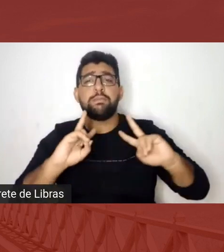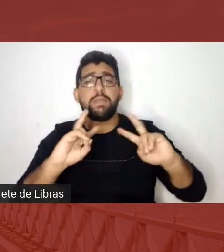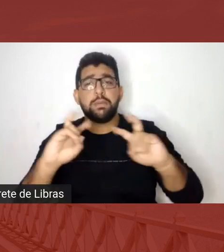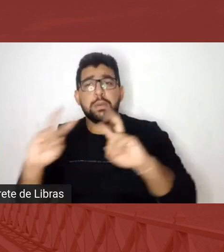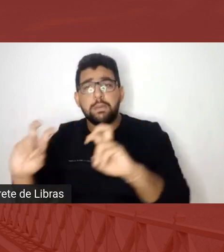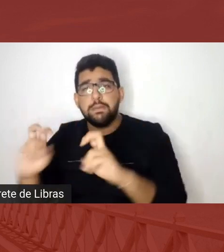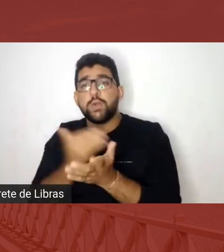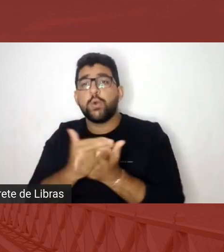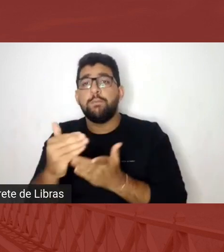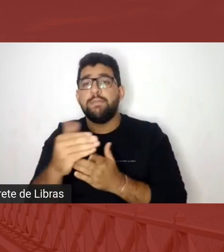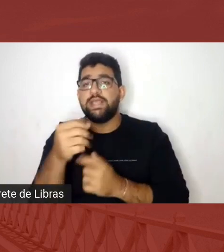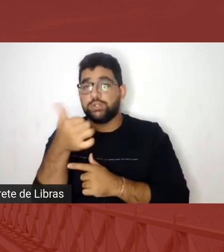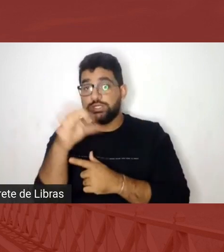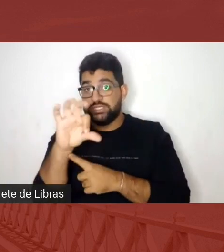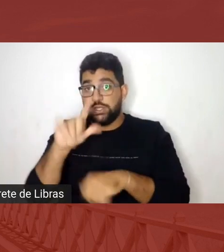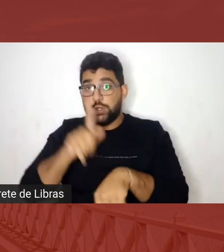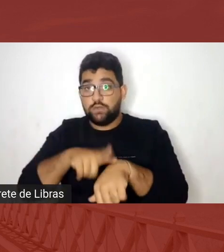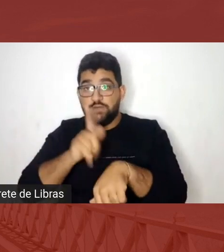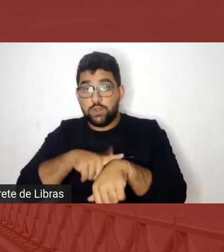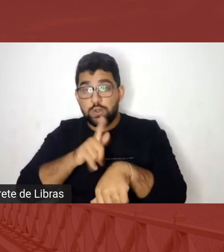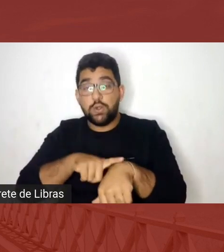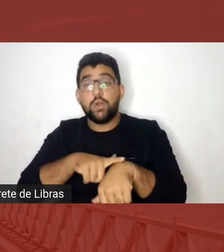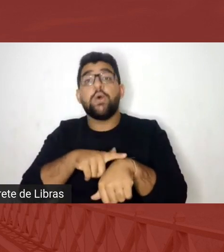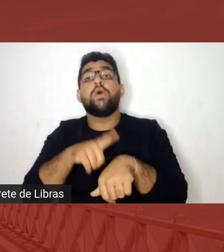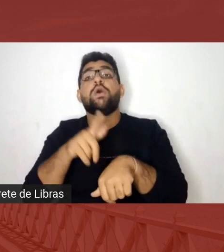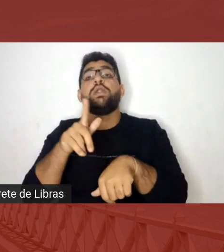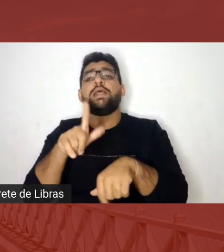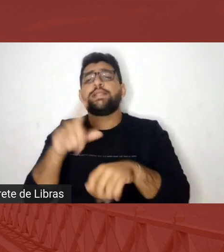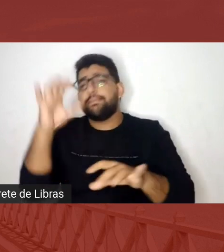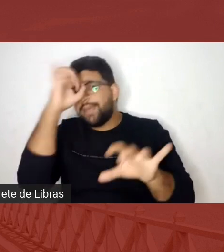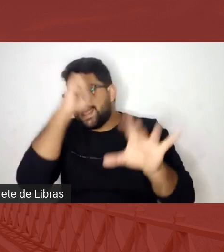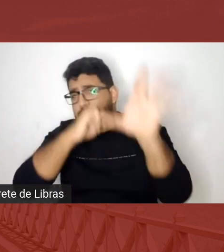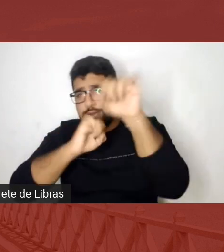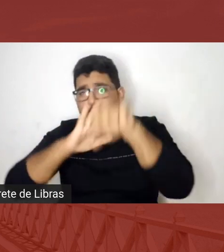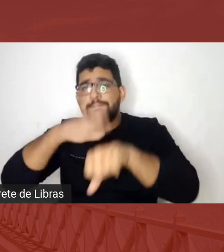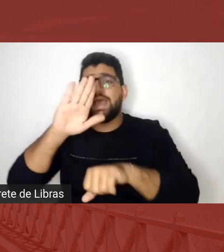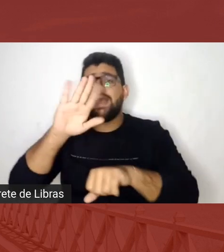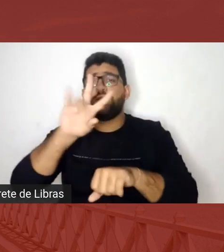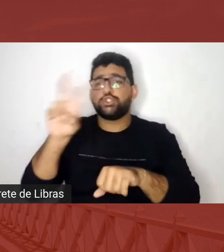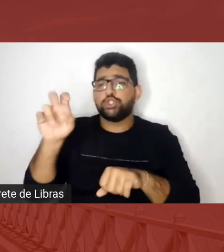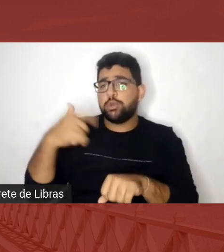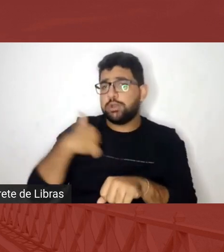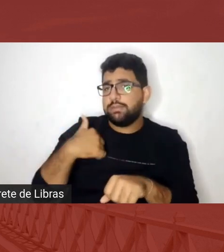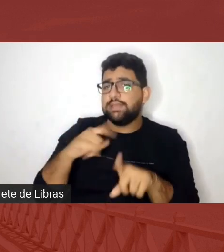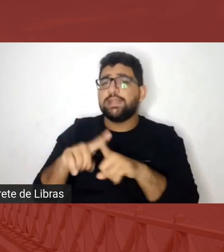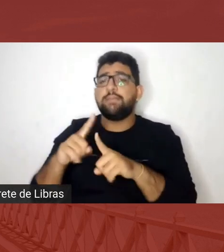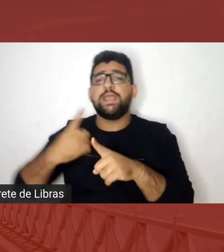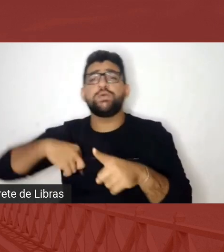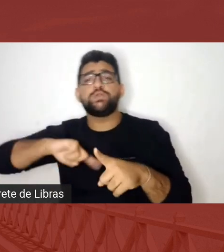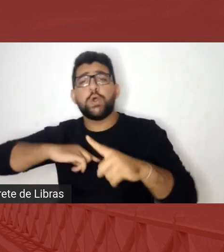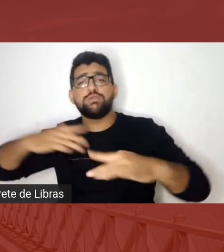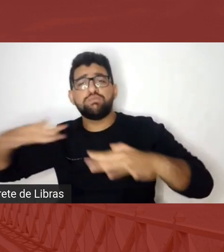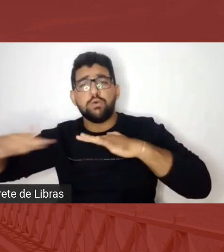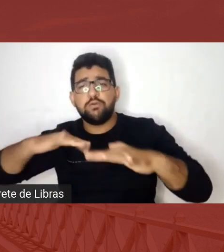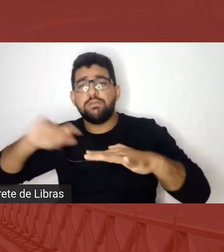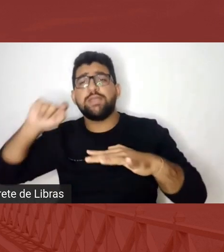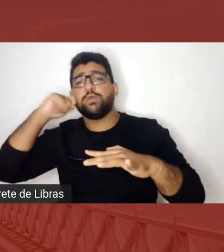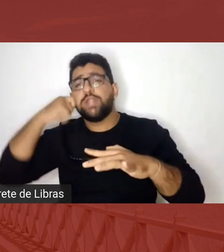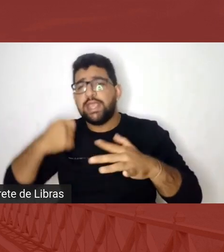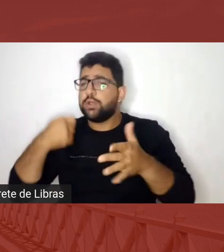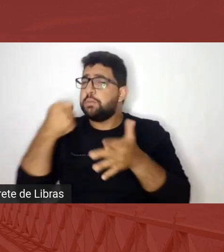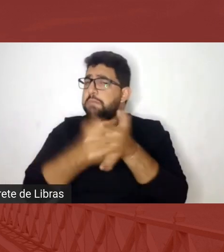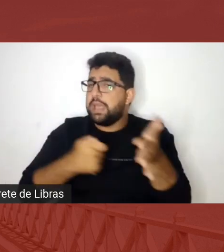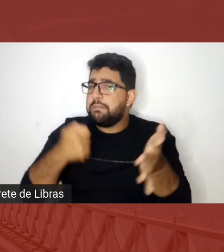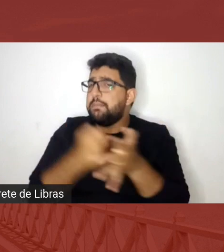horas aqui, aprendendo um pouco mais sobre mim e sobre as lutas que o movimento negro tem desenvolvido ao longo